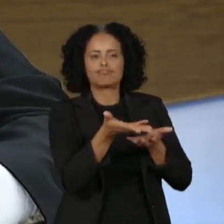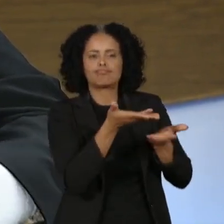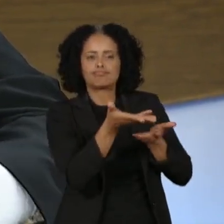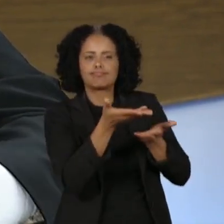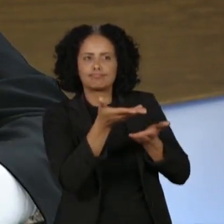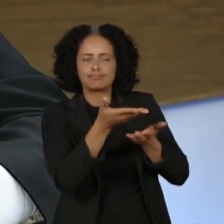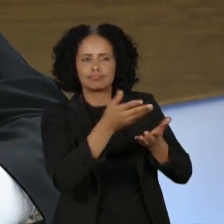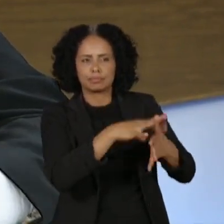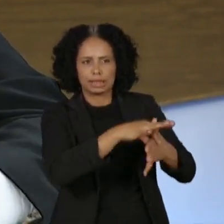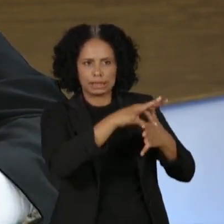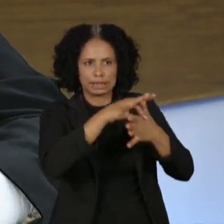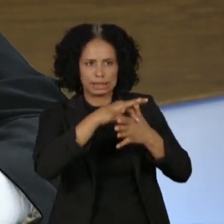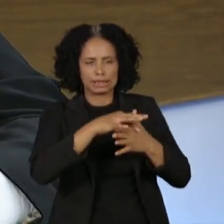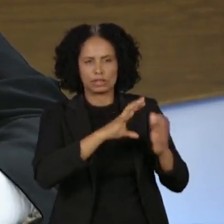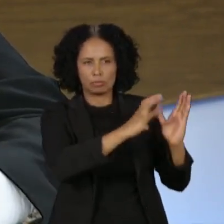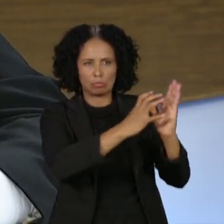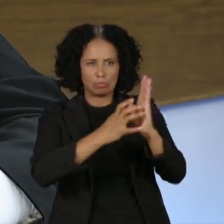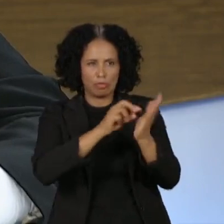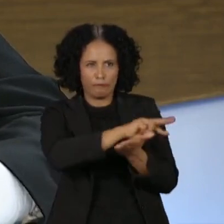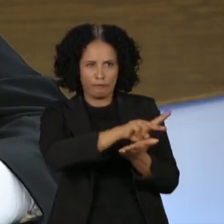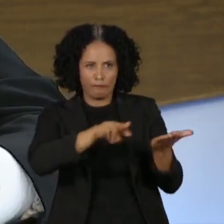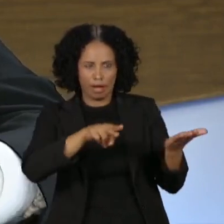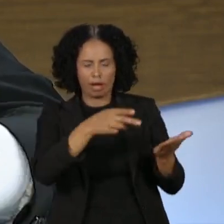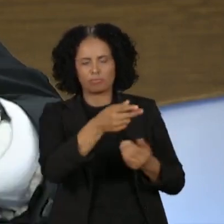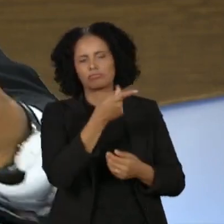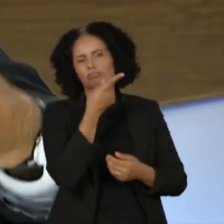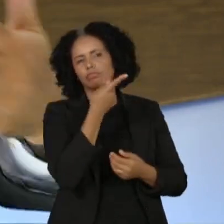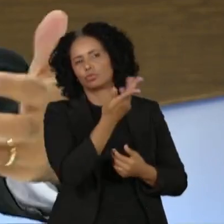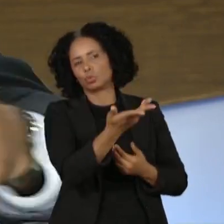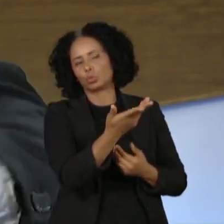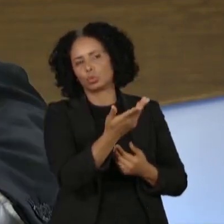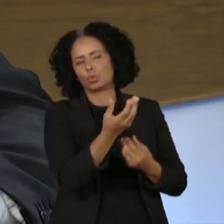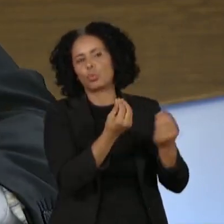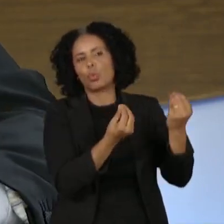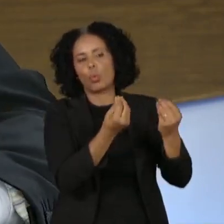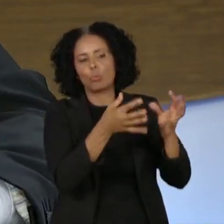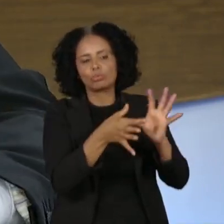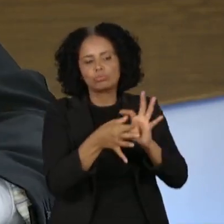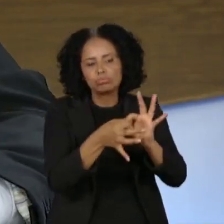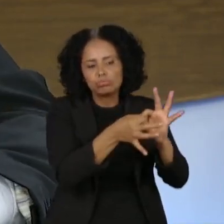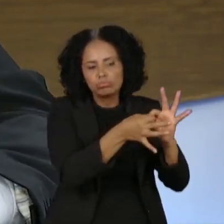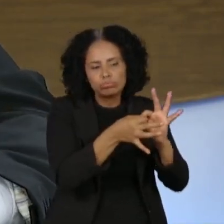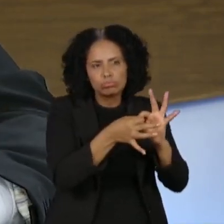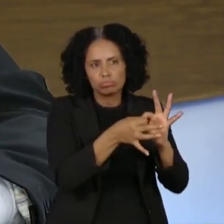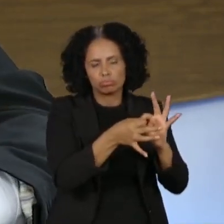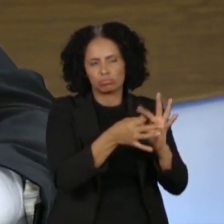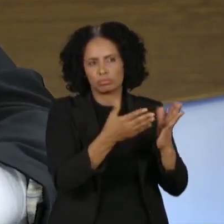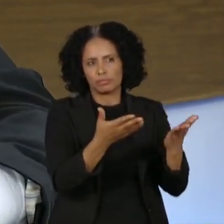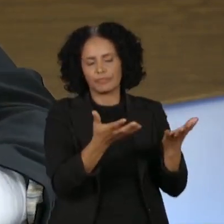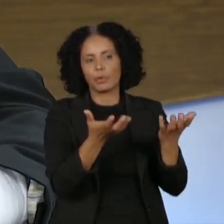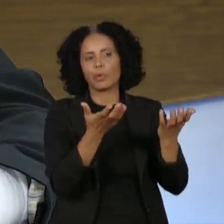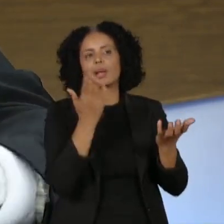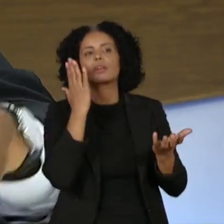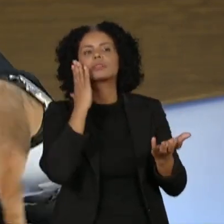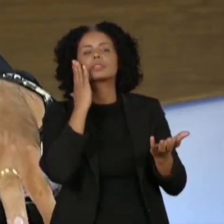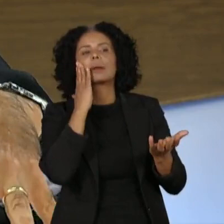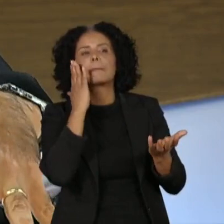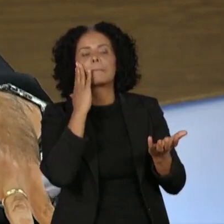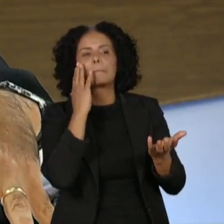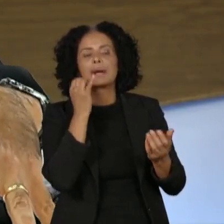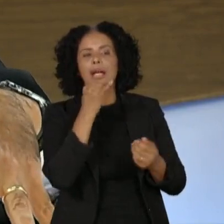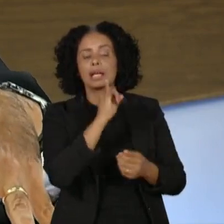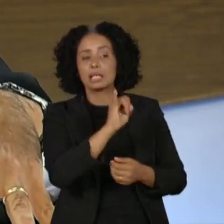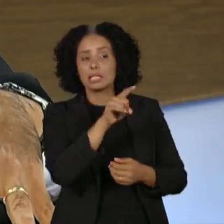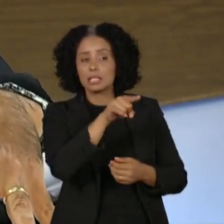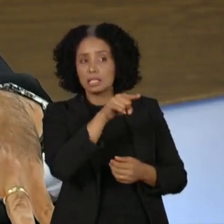diversos partidos, o senhor tem falado muito no sentido de união. Eu queria entender se o senhor entende que isso